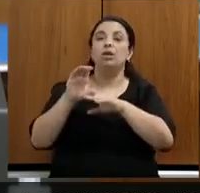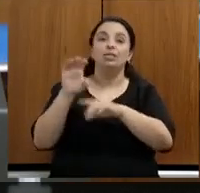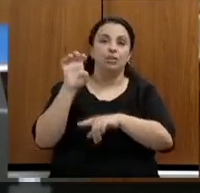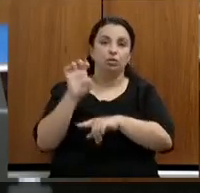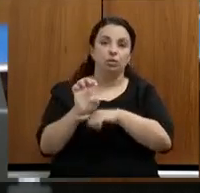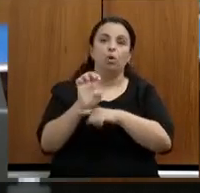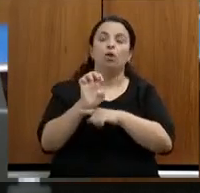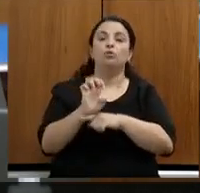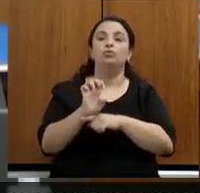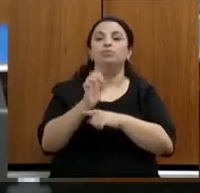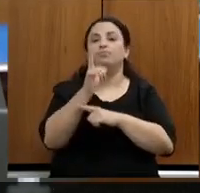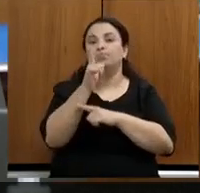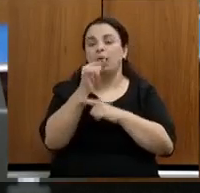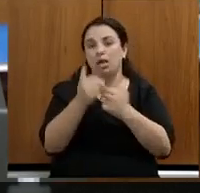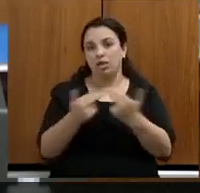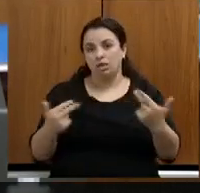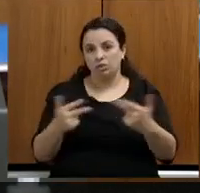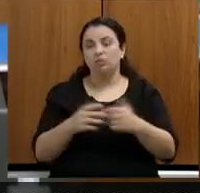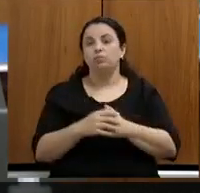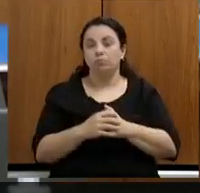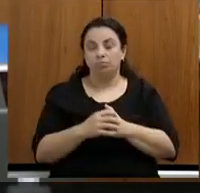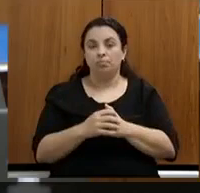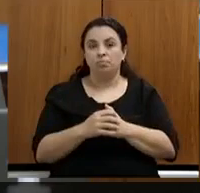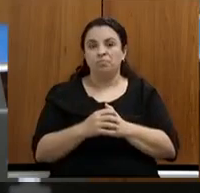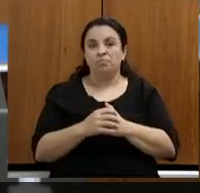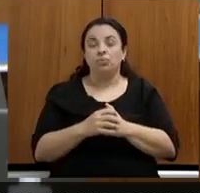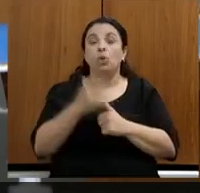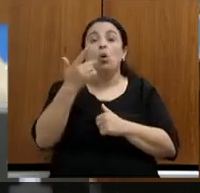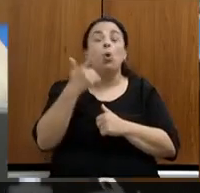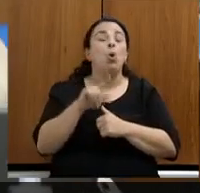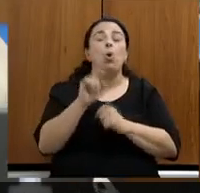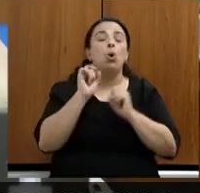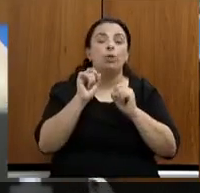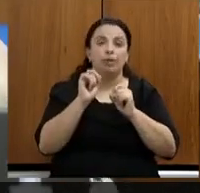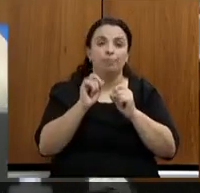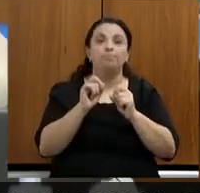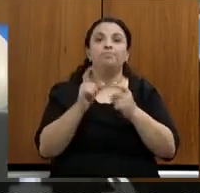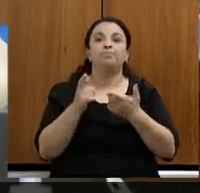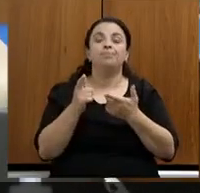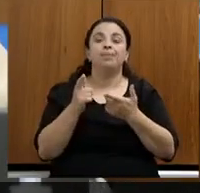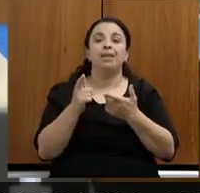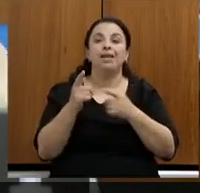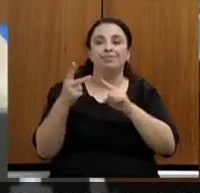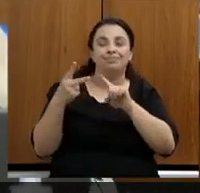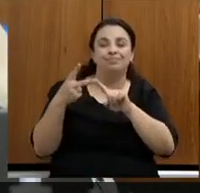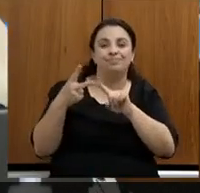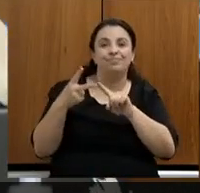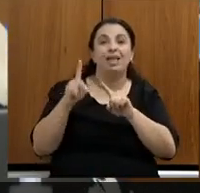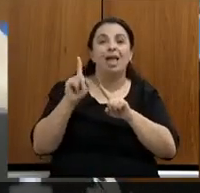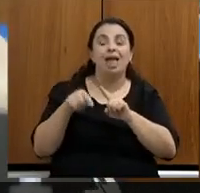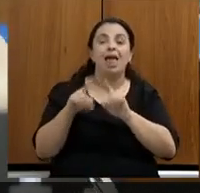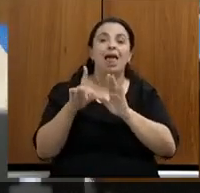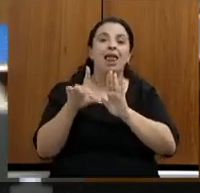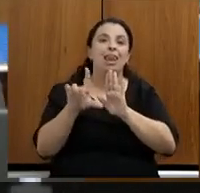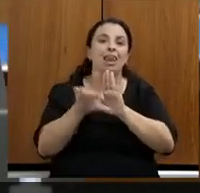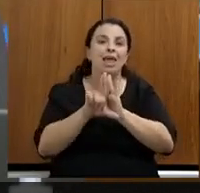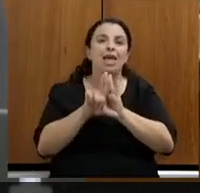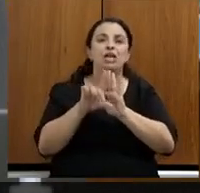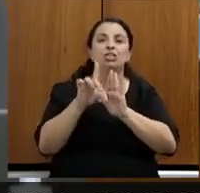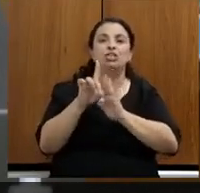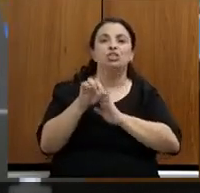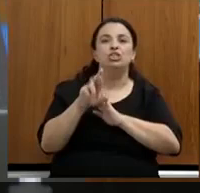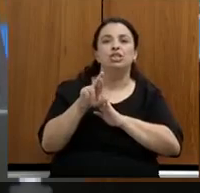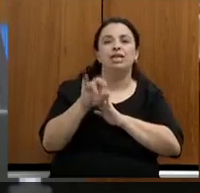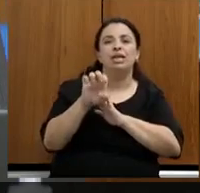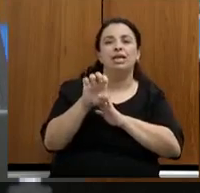Bem, em relação a participação... O outro ponto são diretrizes para a reformulação de todos os conselhos de política